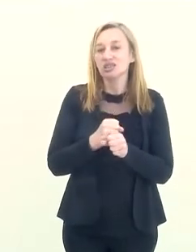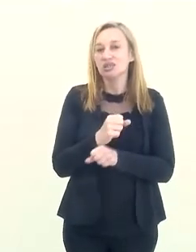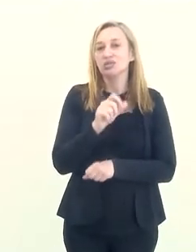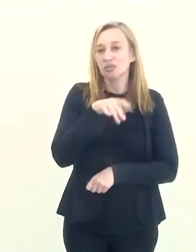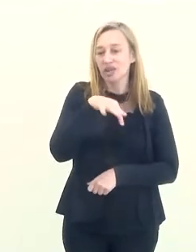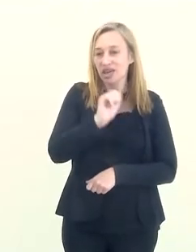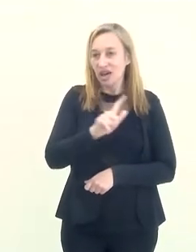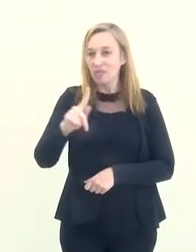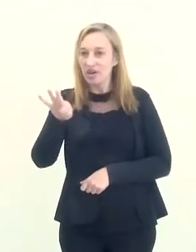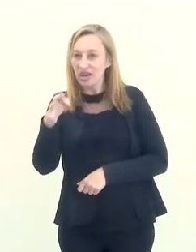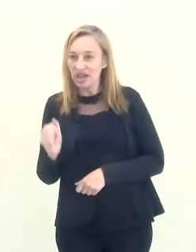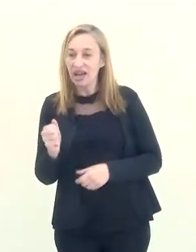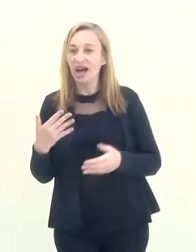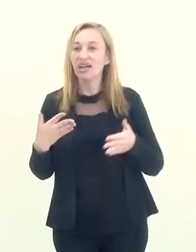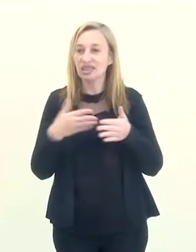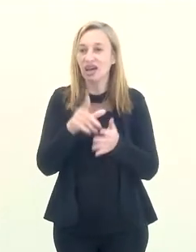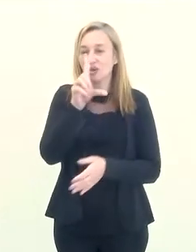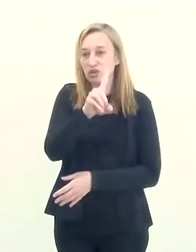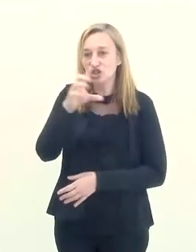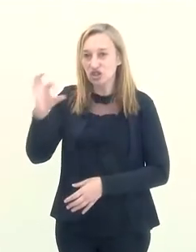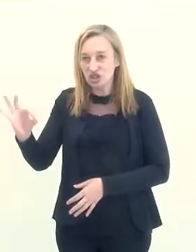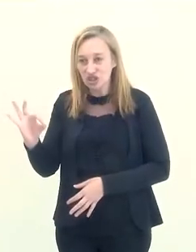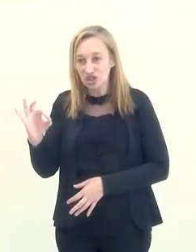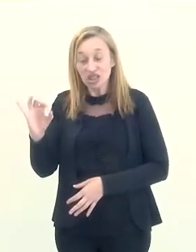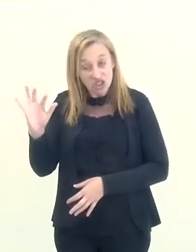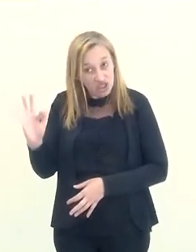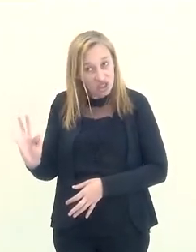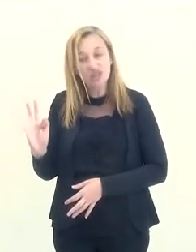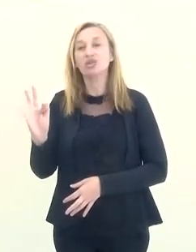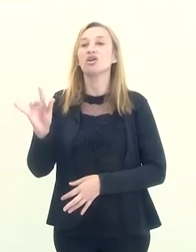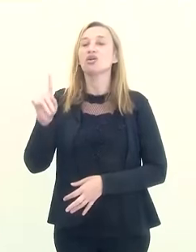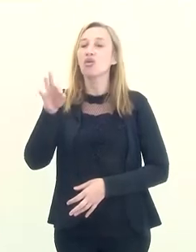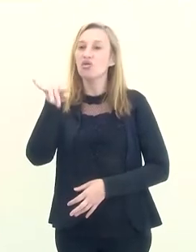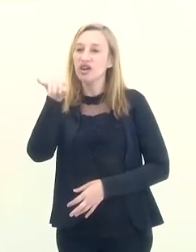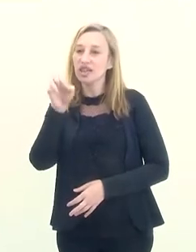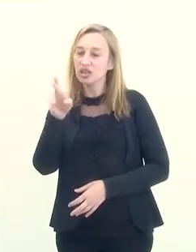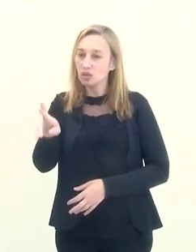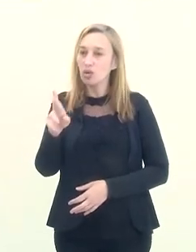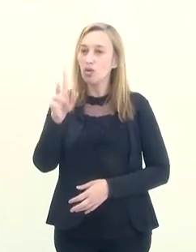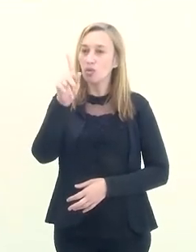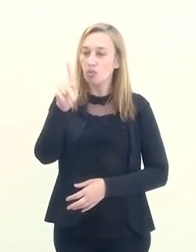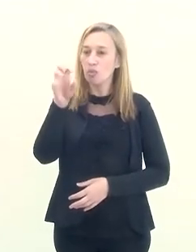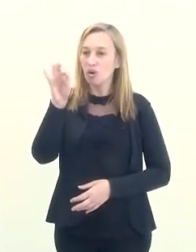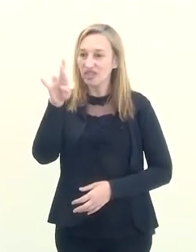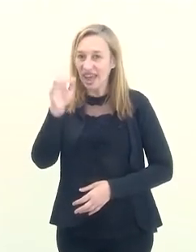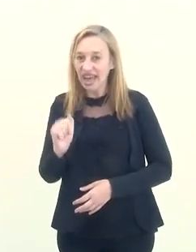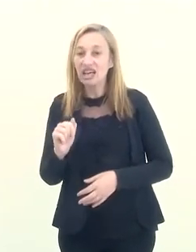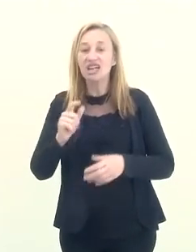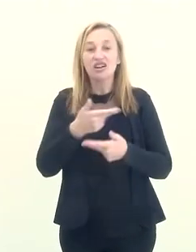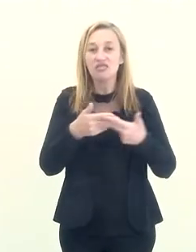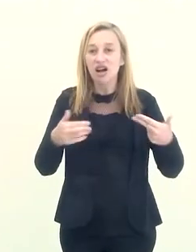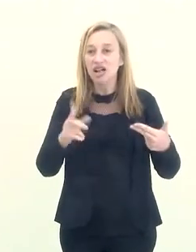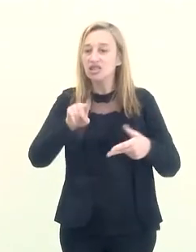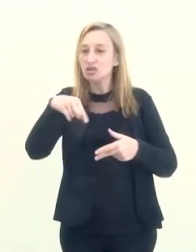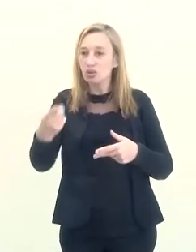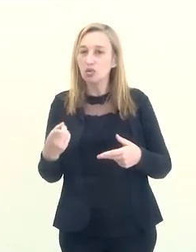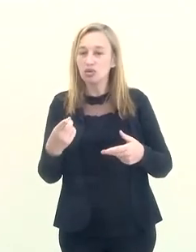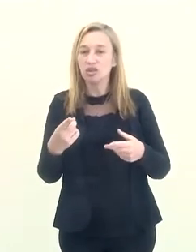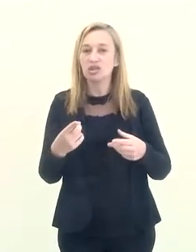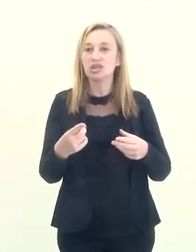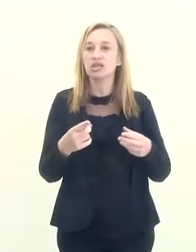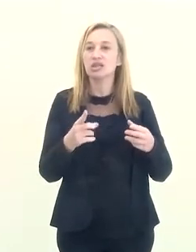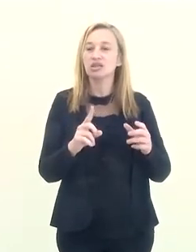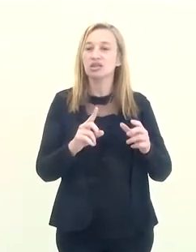centro até o distrito de Governador Portela. Enfim, Miguel Pereira está criando outras atrações periféricas